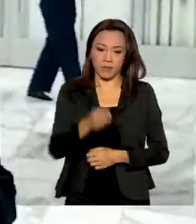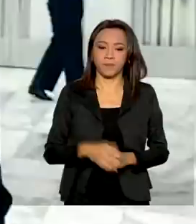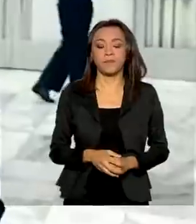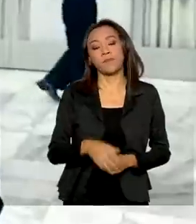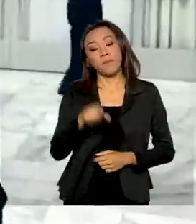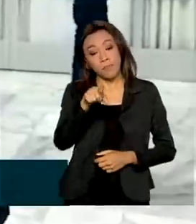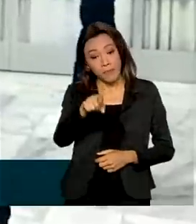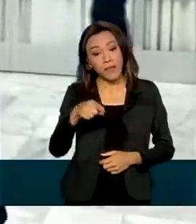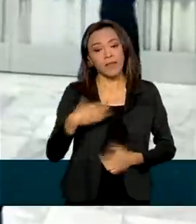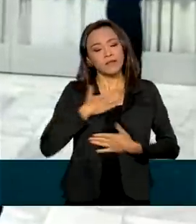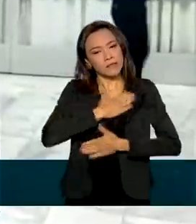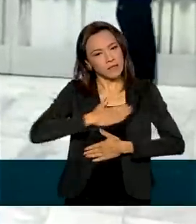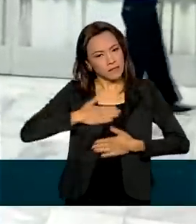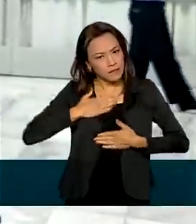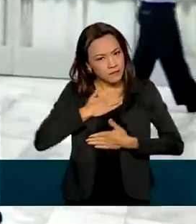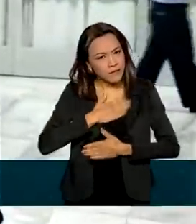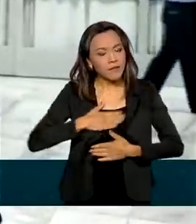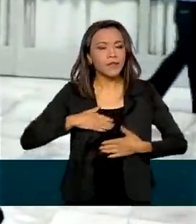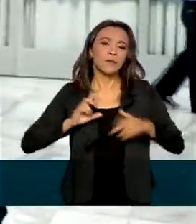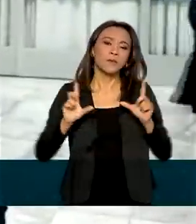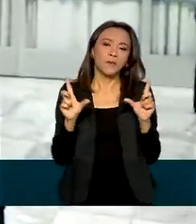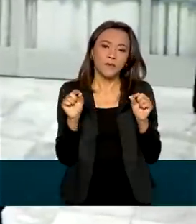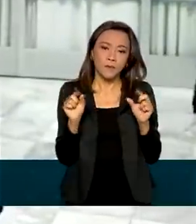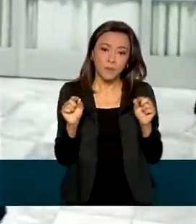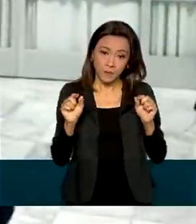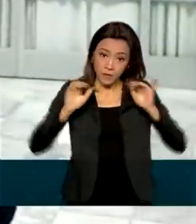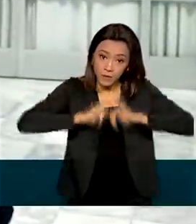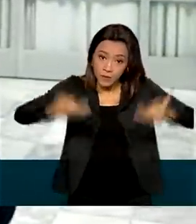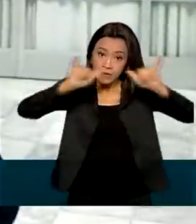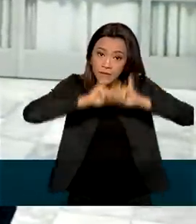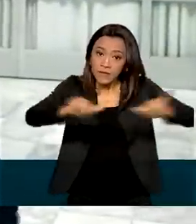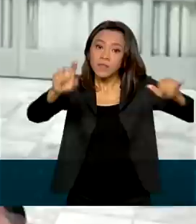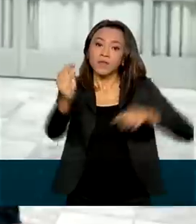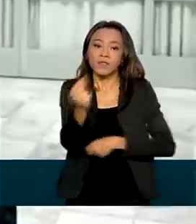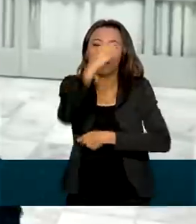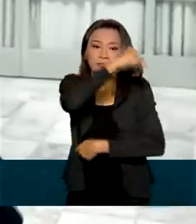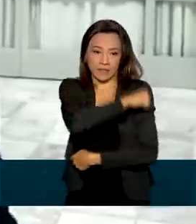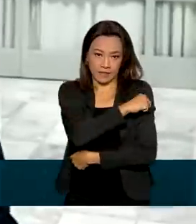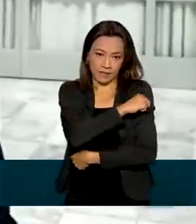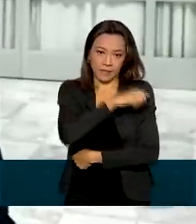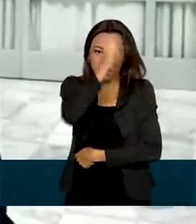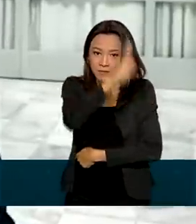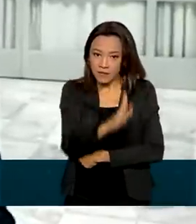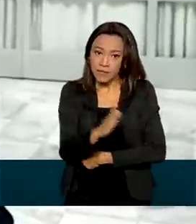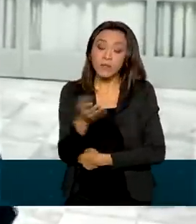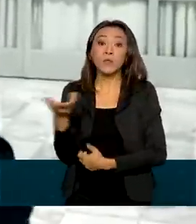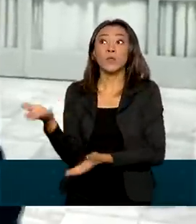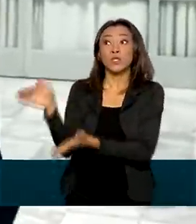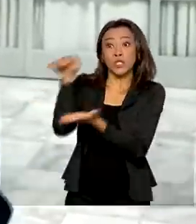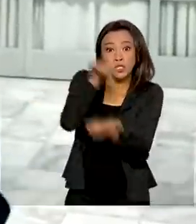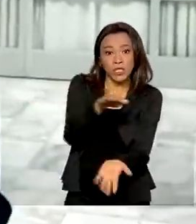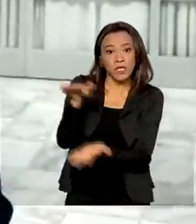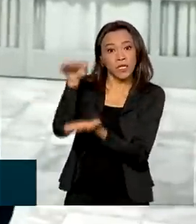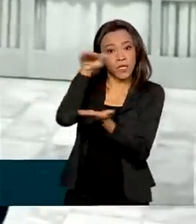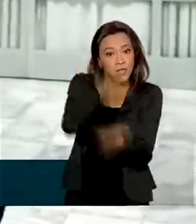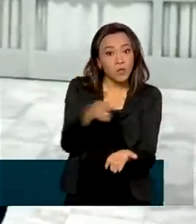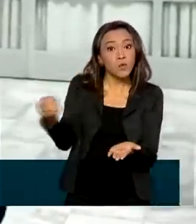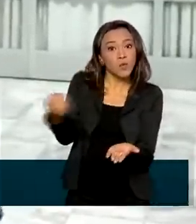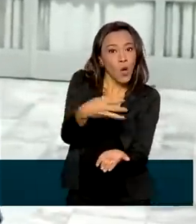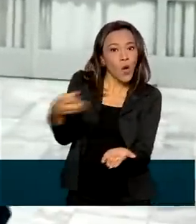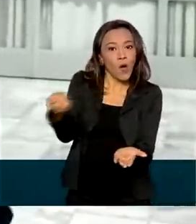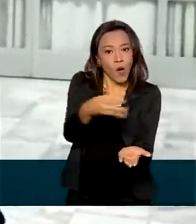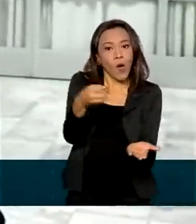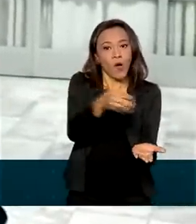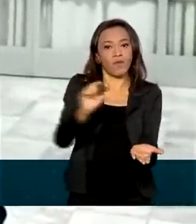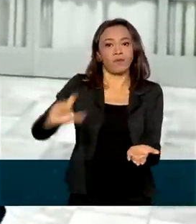satisfeito com o ritmo da campanha de vacinação do Brasil, da chegada de novas doses, da distribuição de mais de